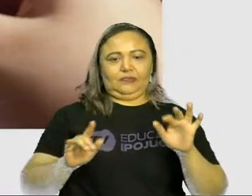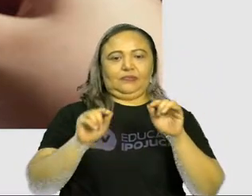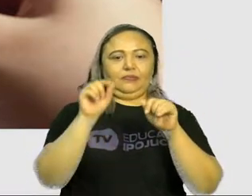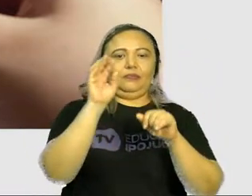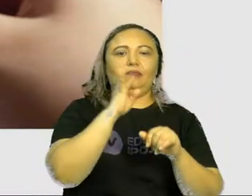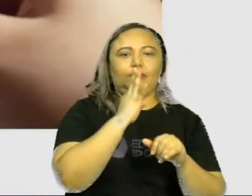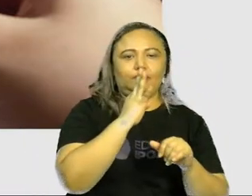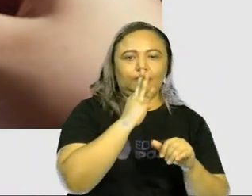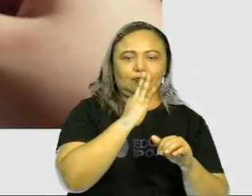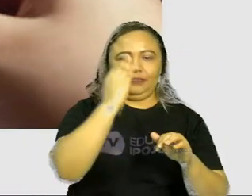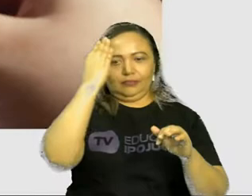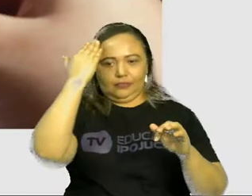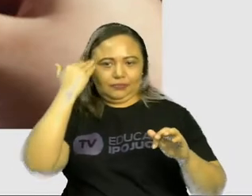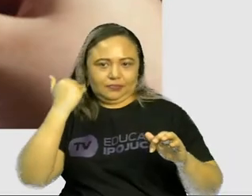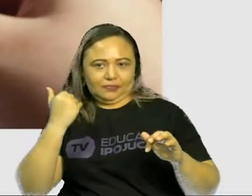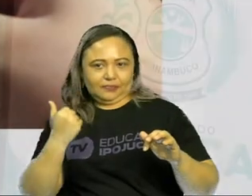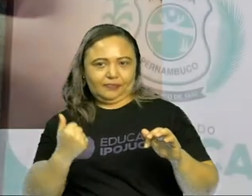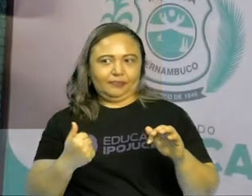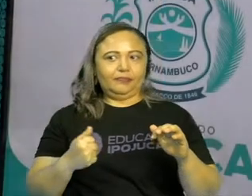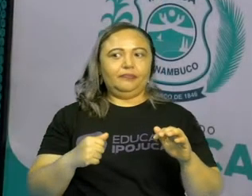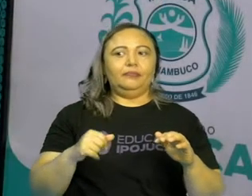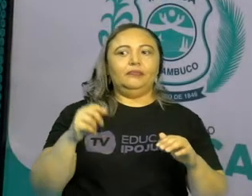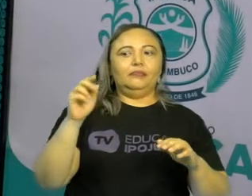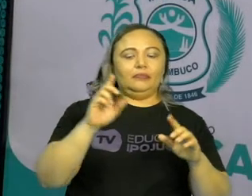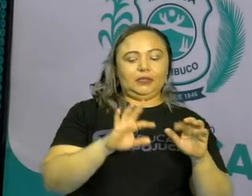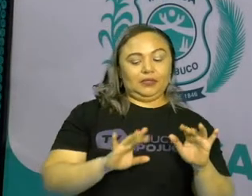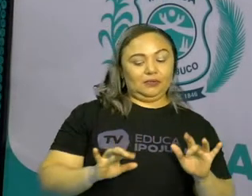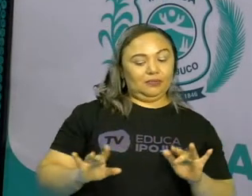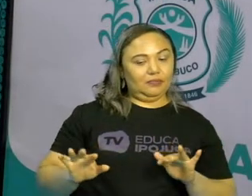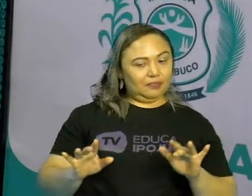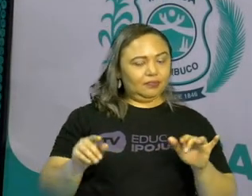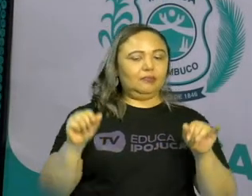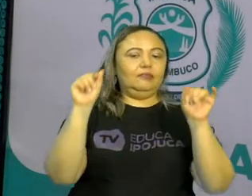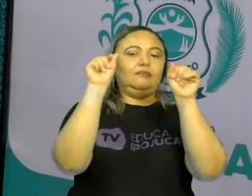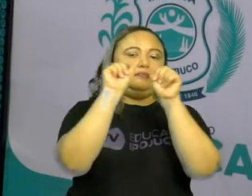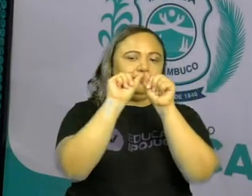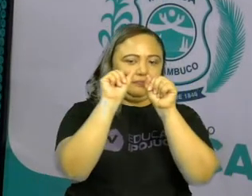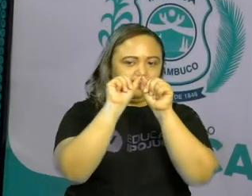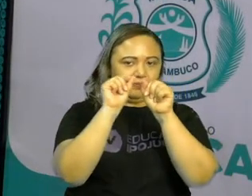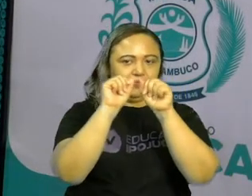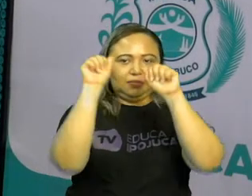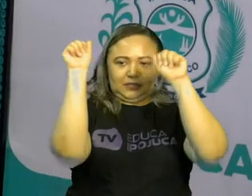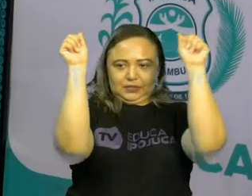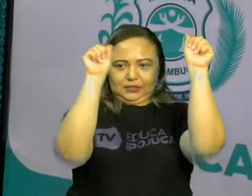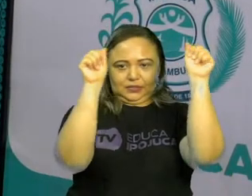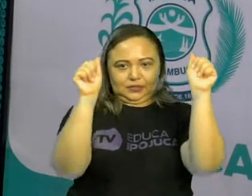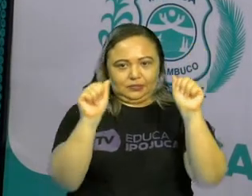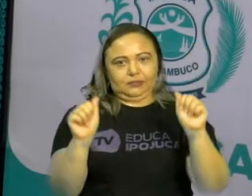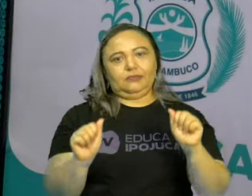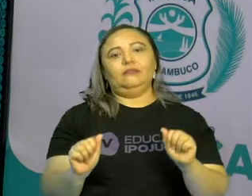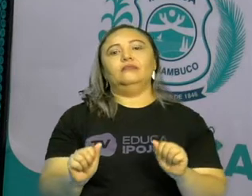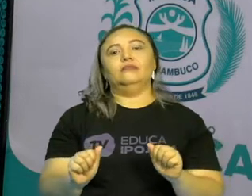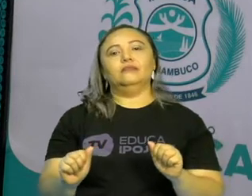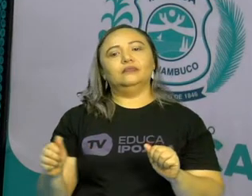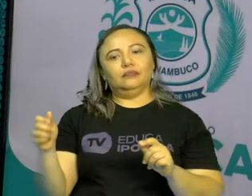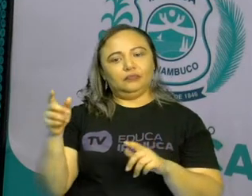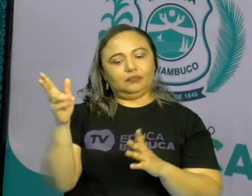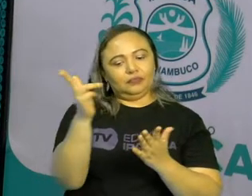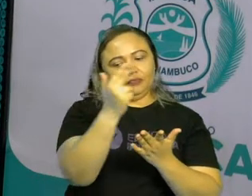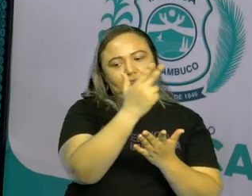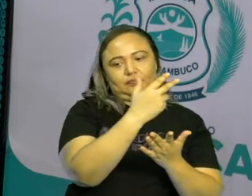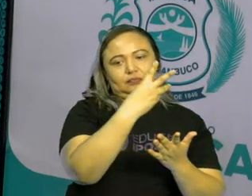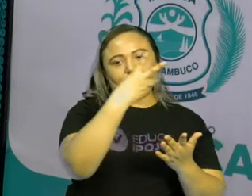conhecimento como base em computação, tá? Então, o desenho 3D exige mais